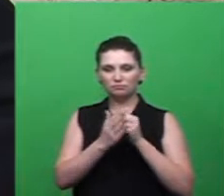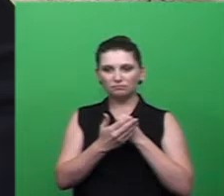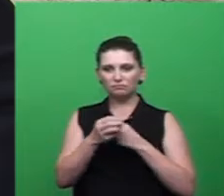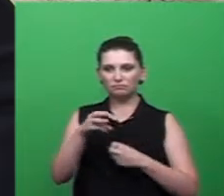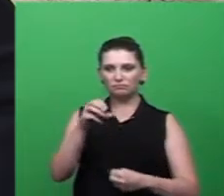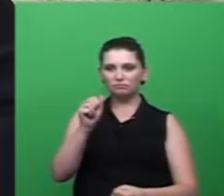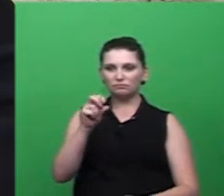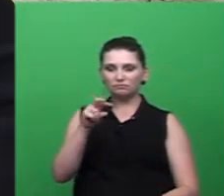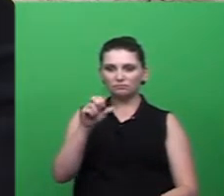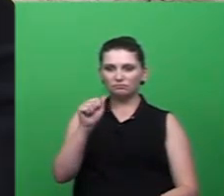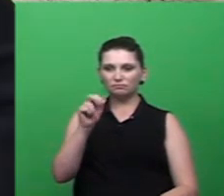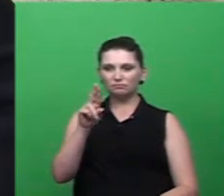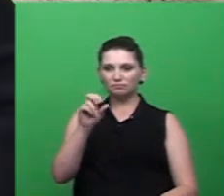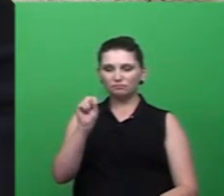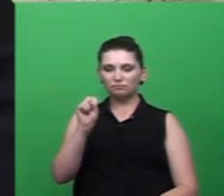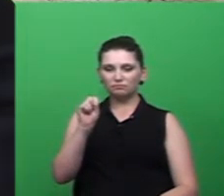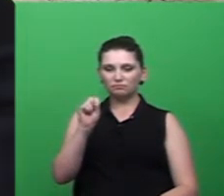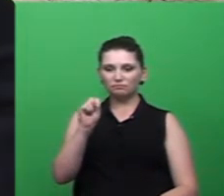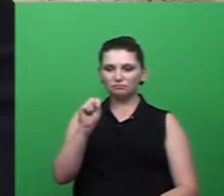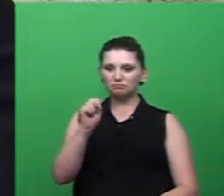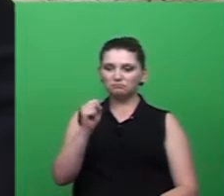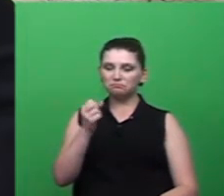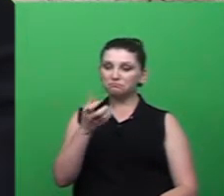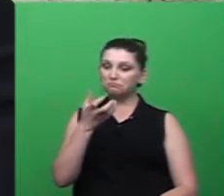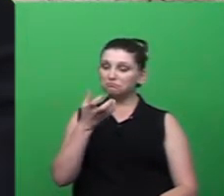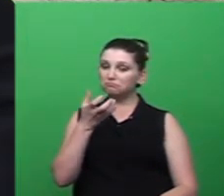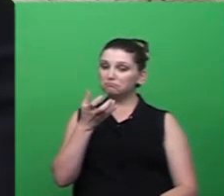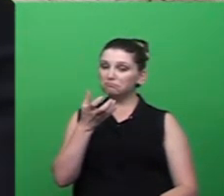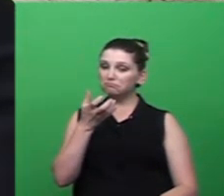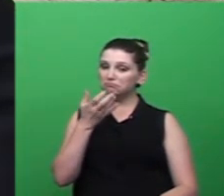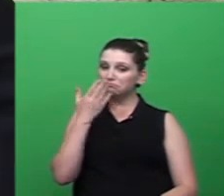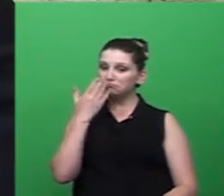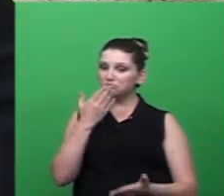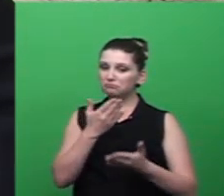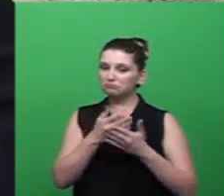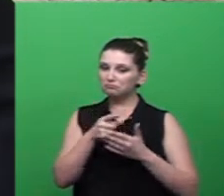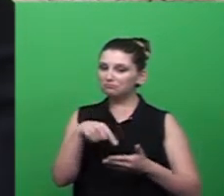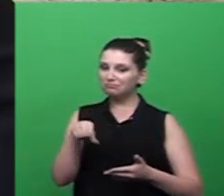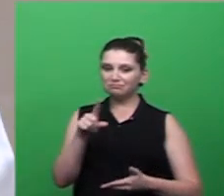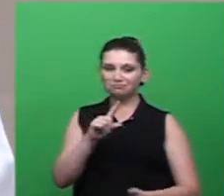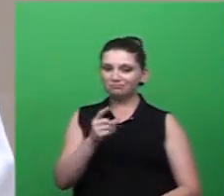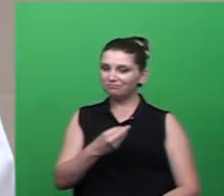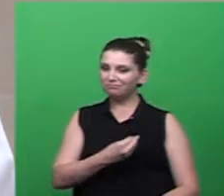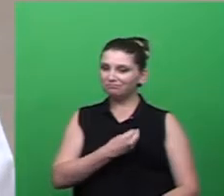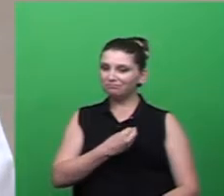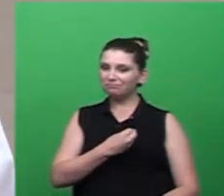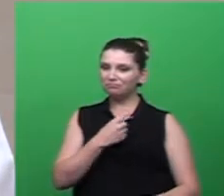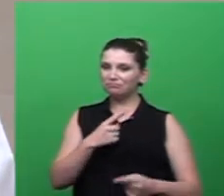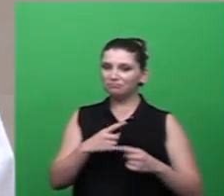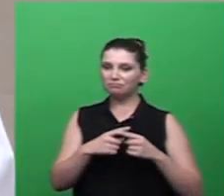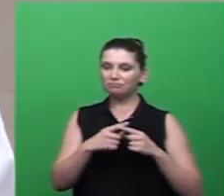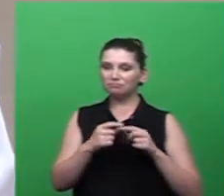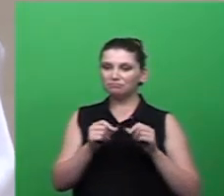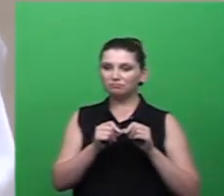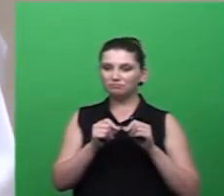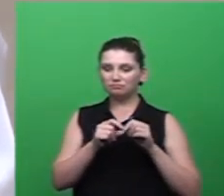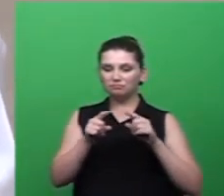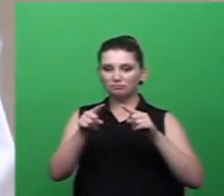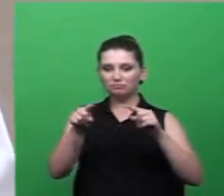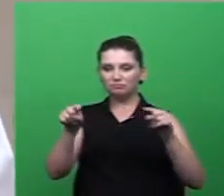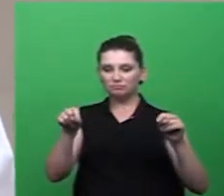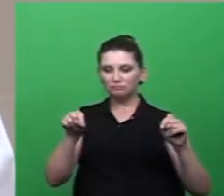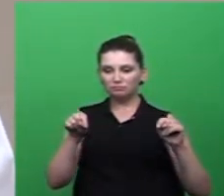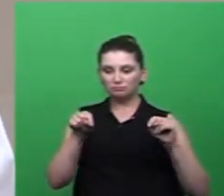Ferrares eu quero crer que vocês não estiveram naquela escola porque lá está sendo construída uma quadra onde